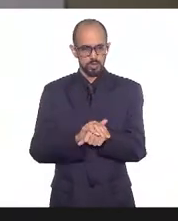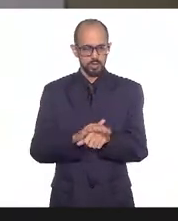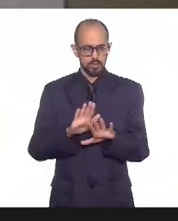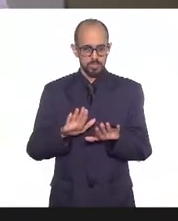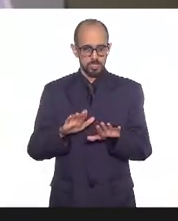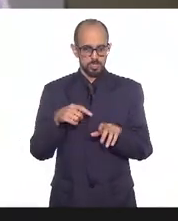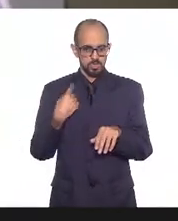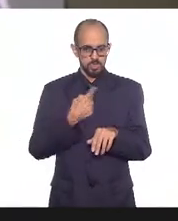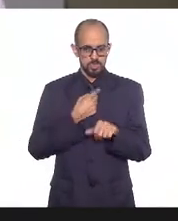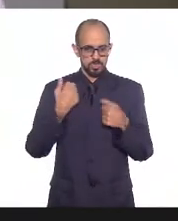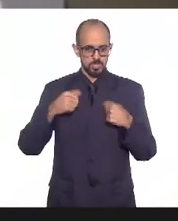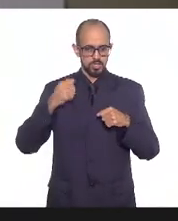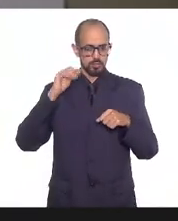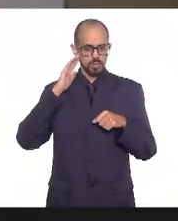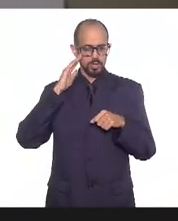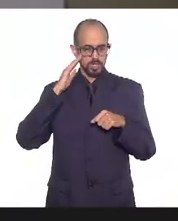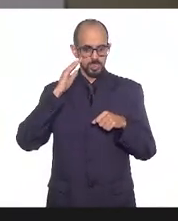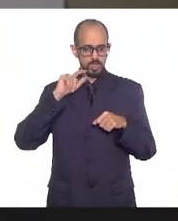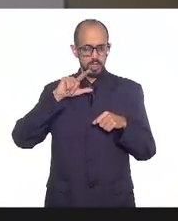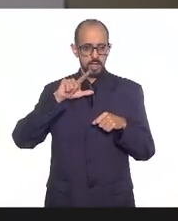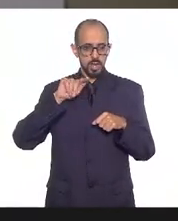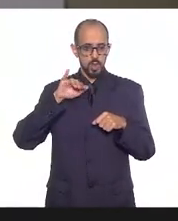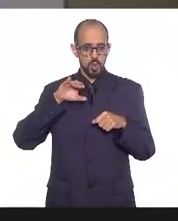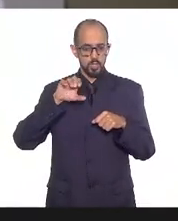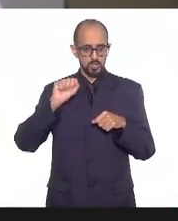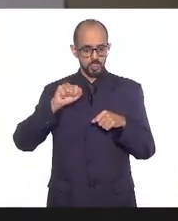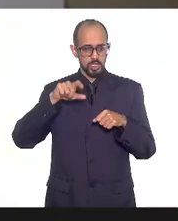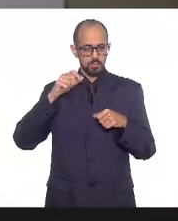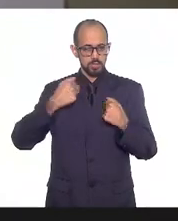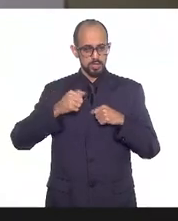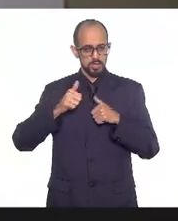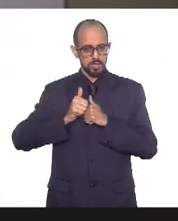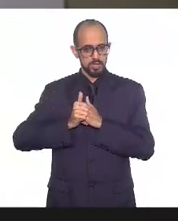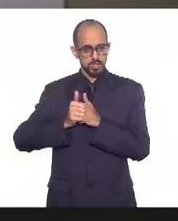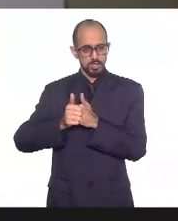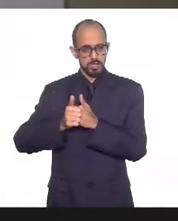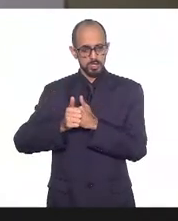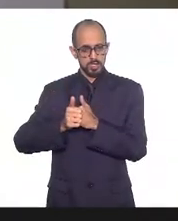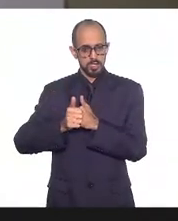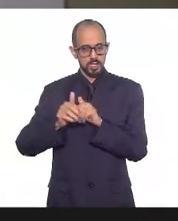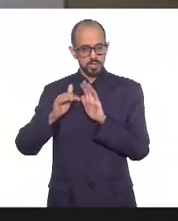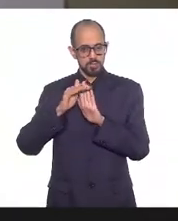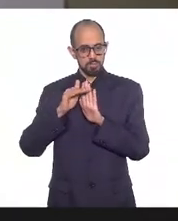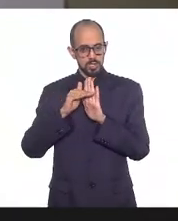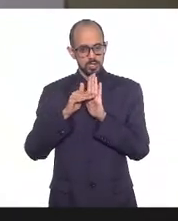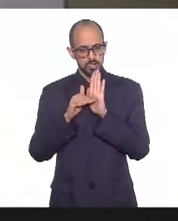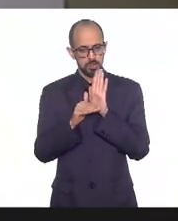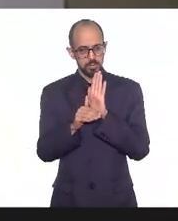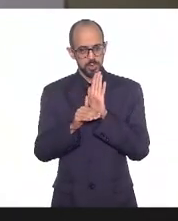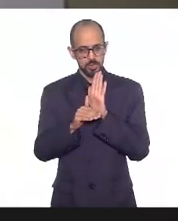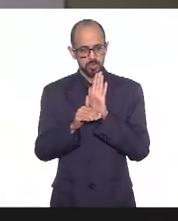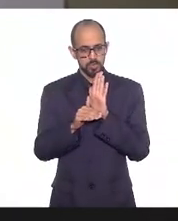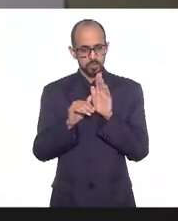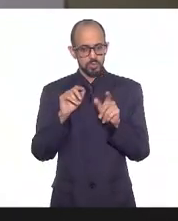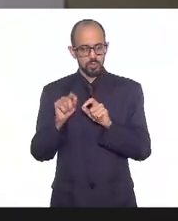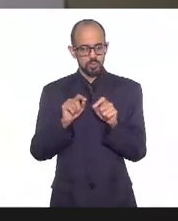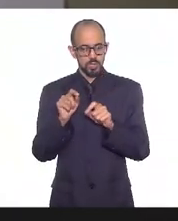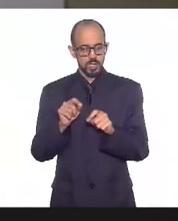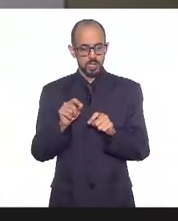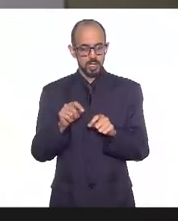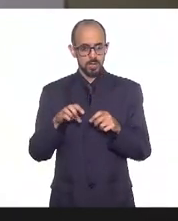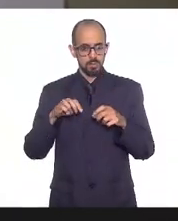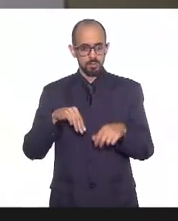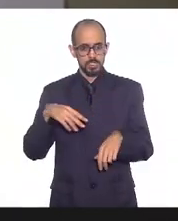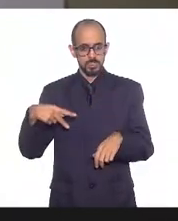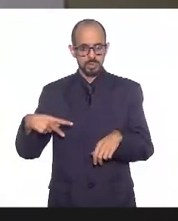entender que a lógica dessa vacinação toda tem que seguir esse plano nacional de operacionalização e que o Ministério da Saúde quando